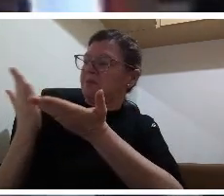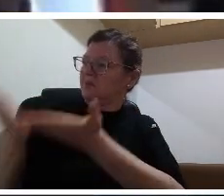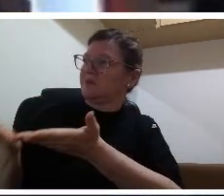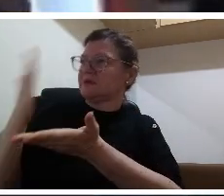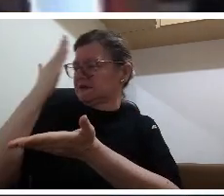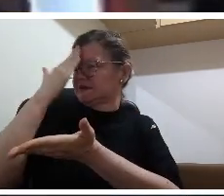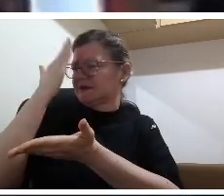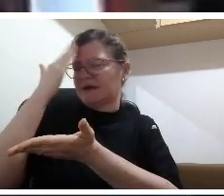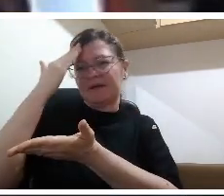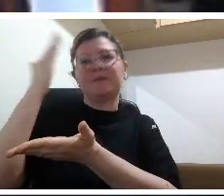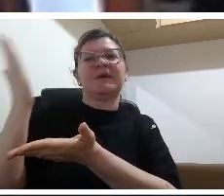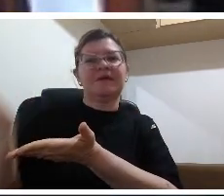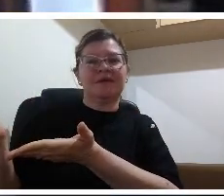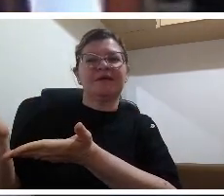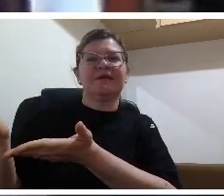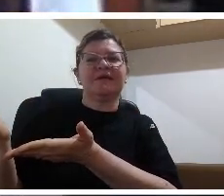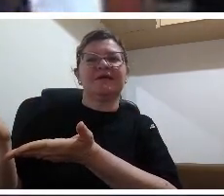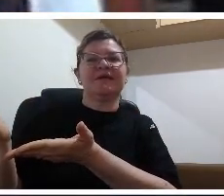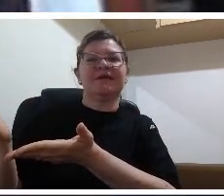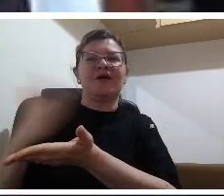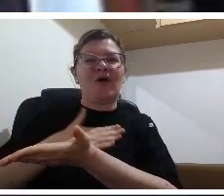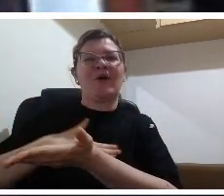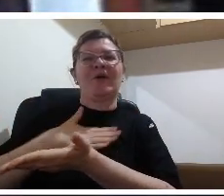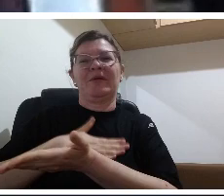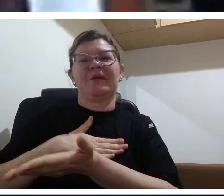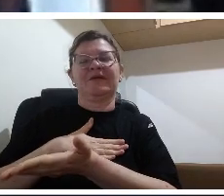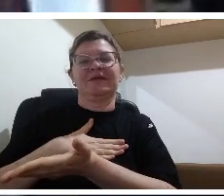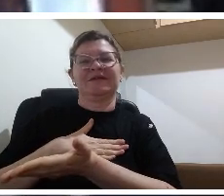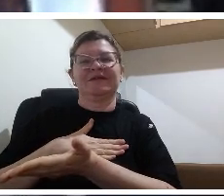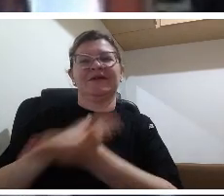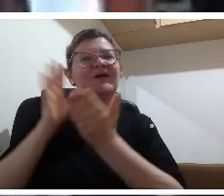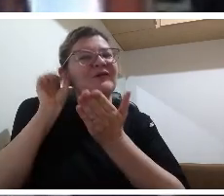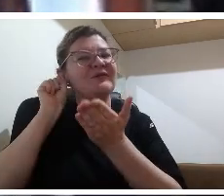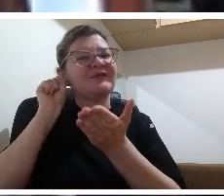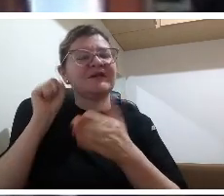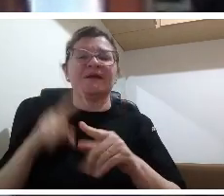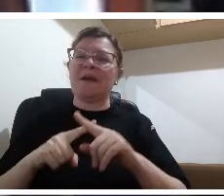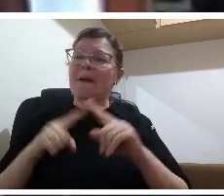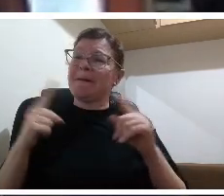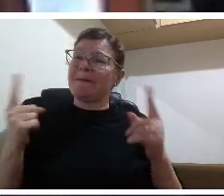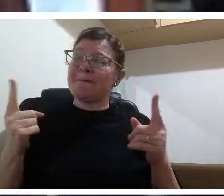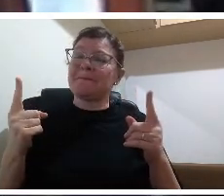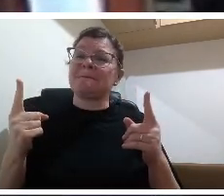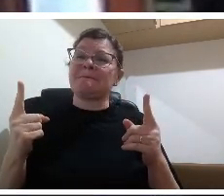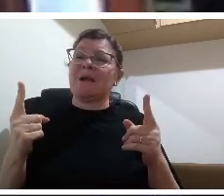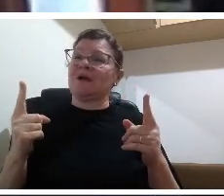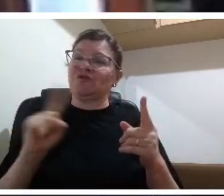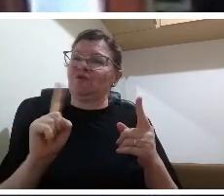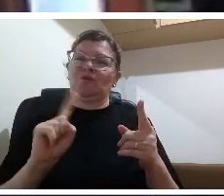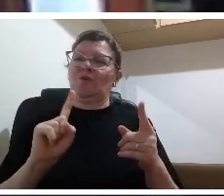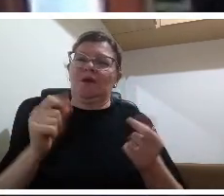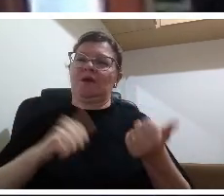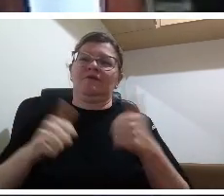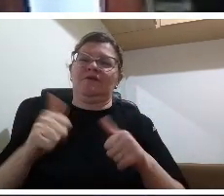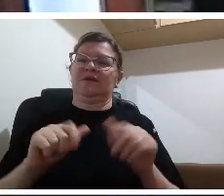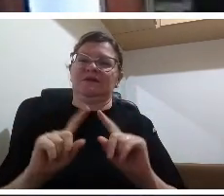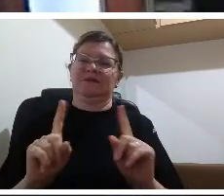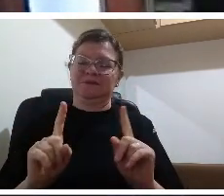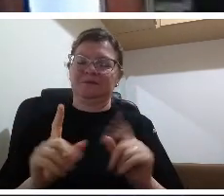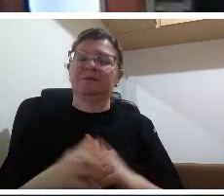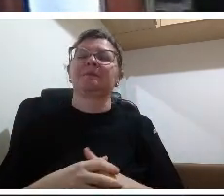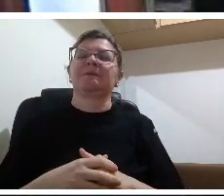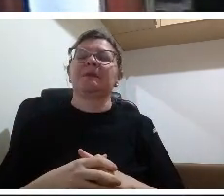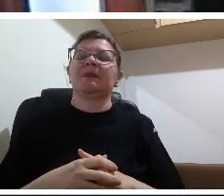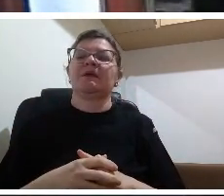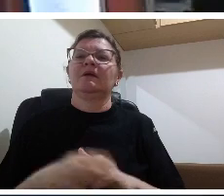percepção externa ela faz parte do social a escola não é independente ela é interdependente